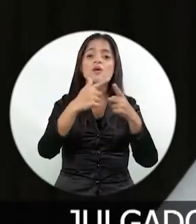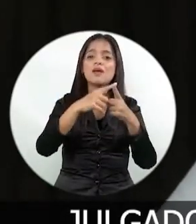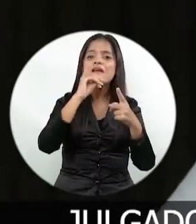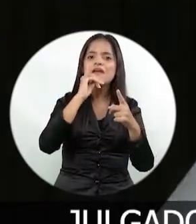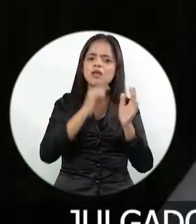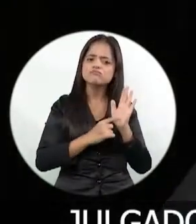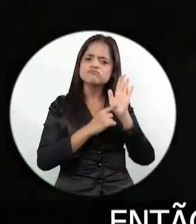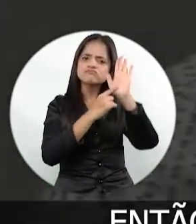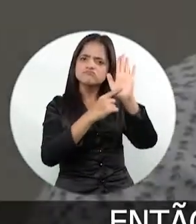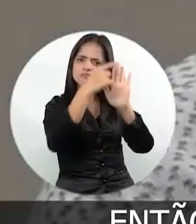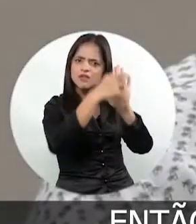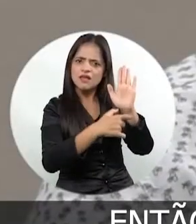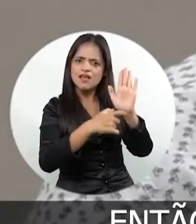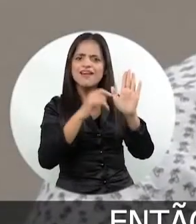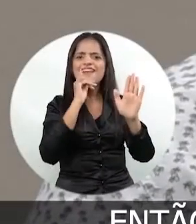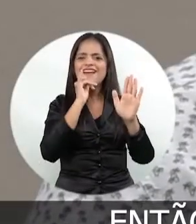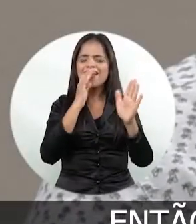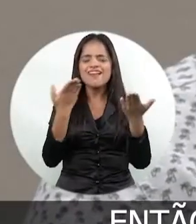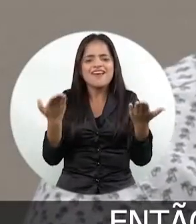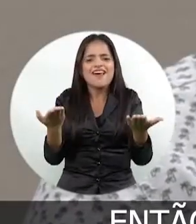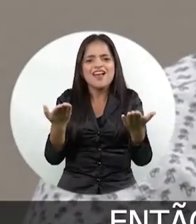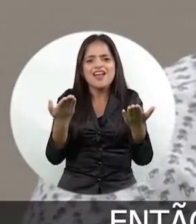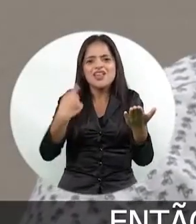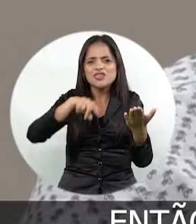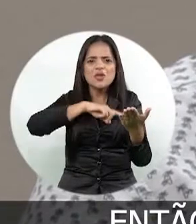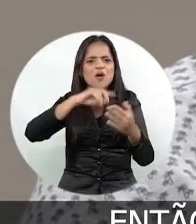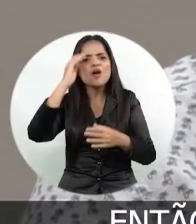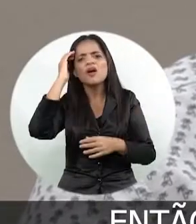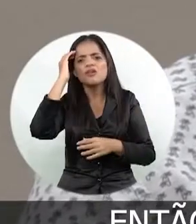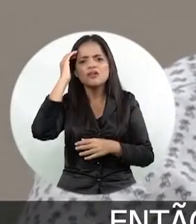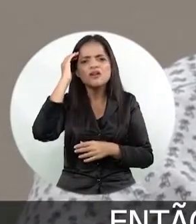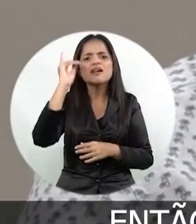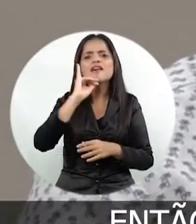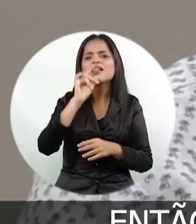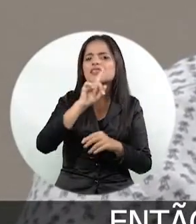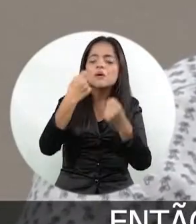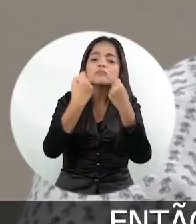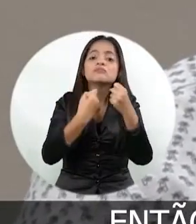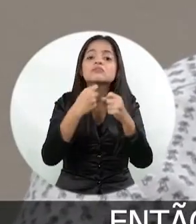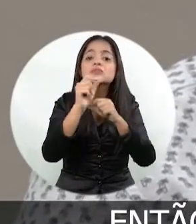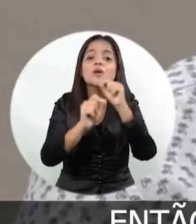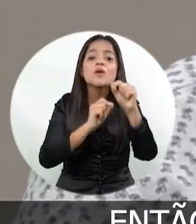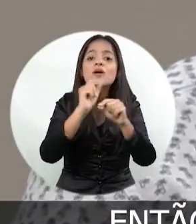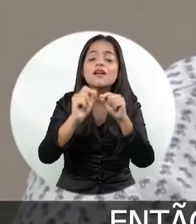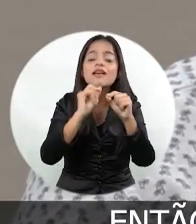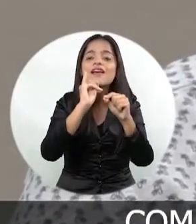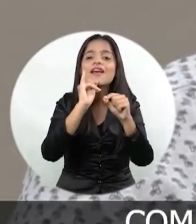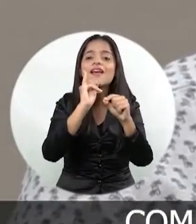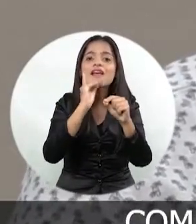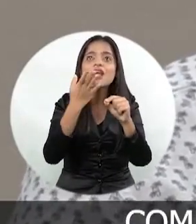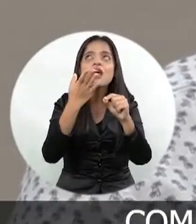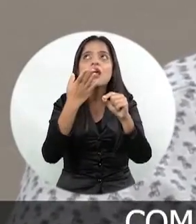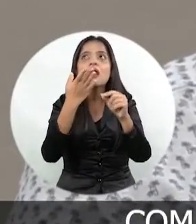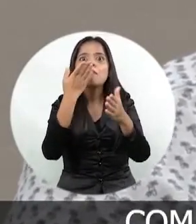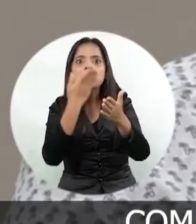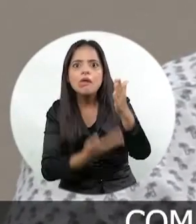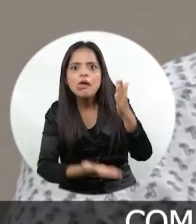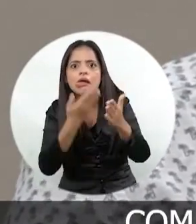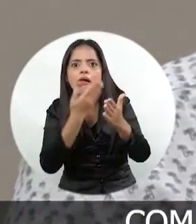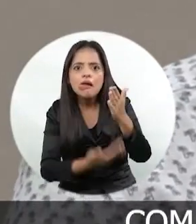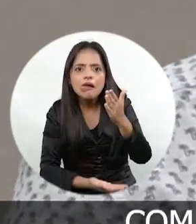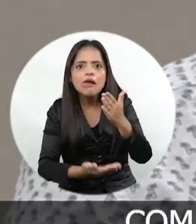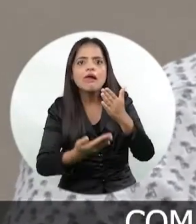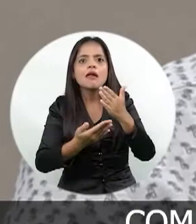de rachadinho do Itumbiara. Então, o Itumbiara não precisa de arriscar com pessoas que já têm